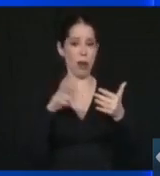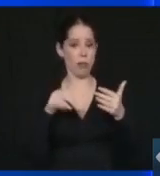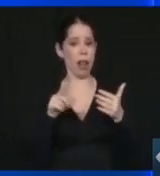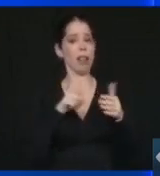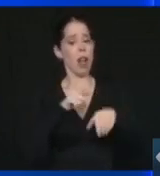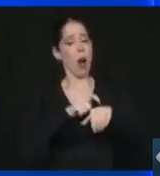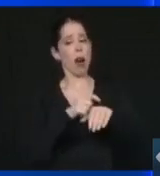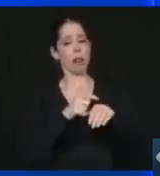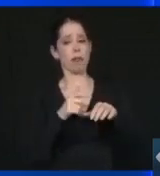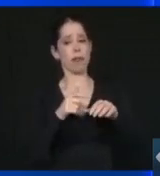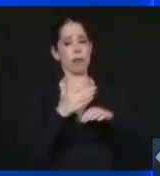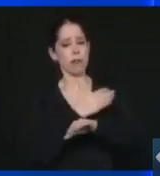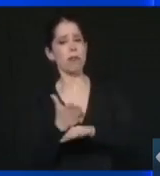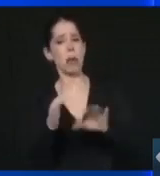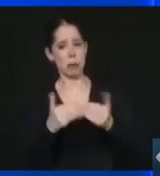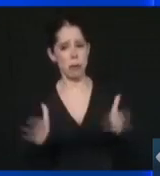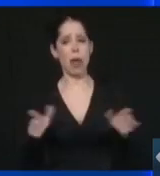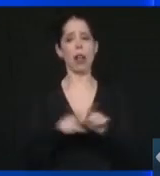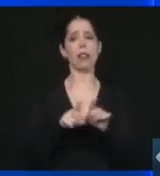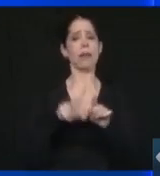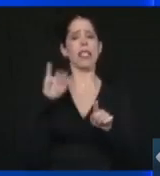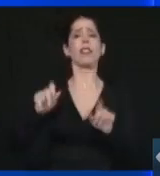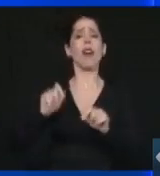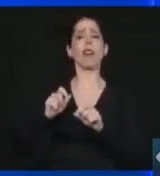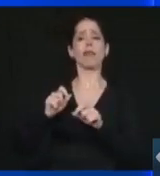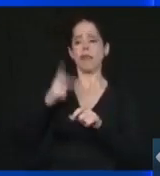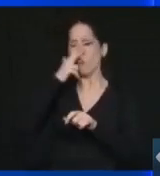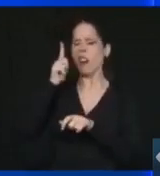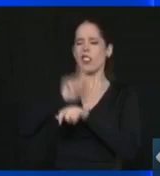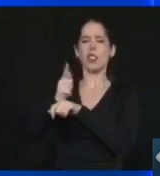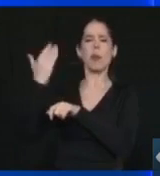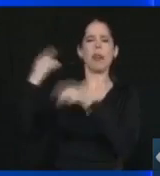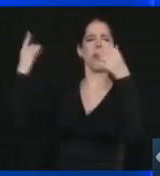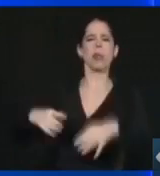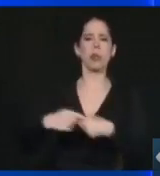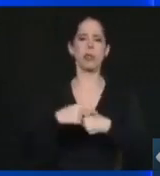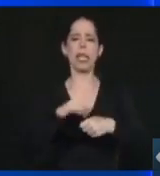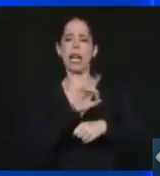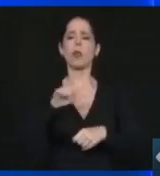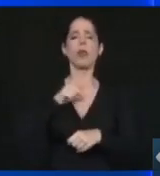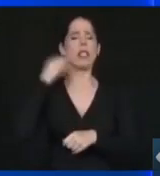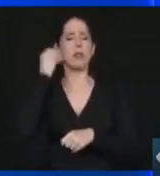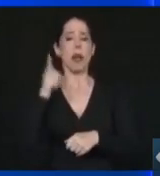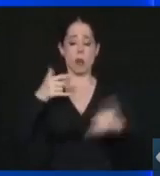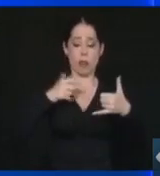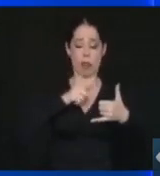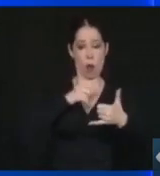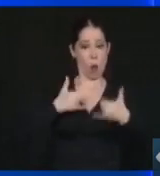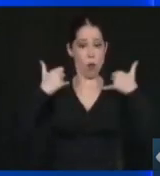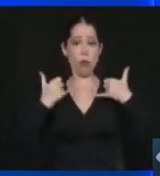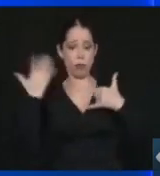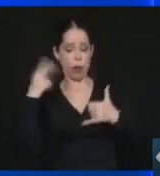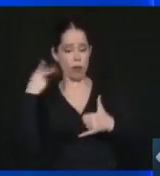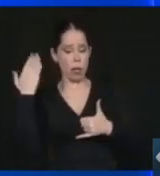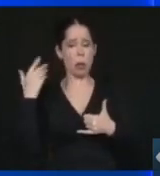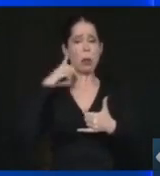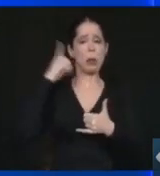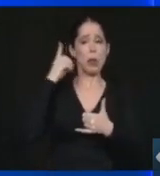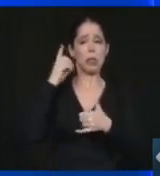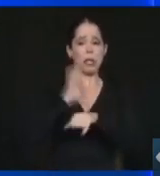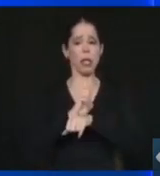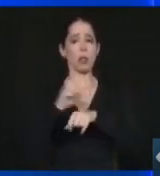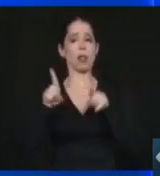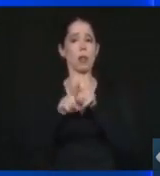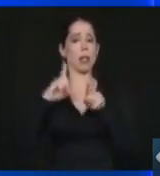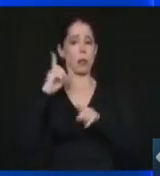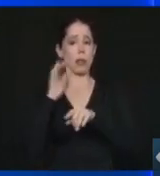abandonou a cidade. Cada um de nós aqui tem uma experiência. Eu tenho orgulho de ter sido vereadora, deputada federal, deputada estadual, de ser